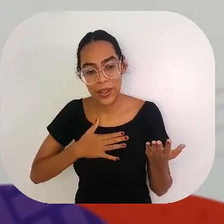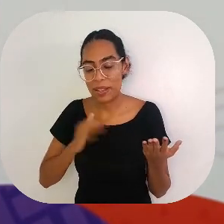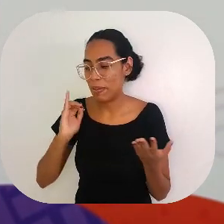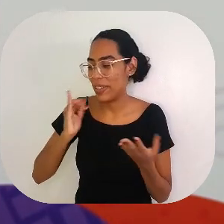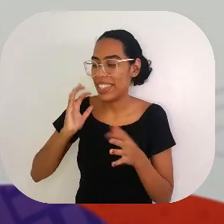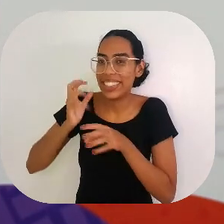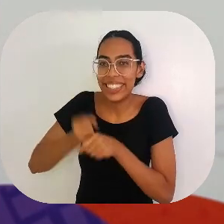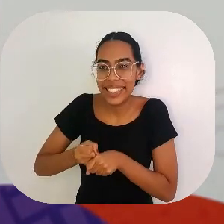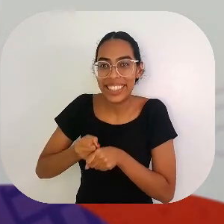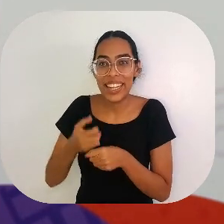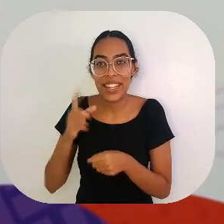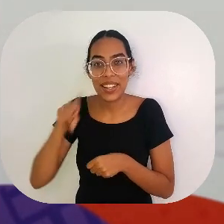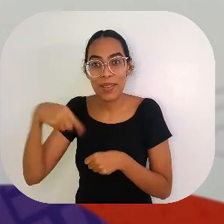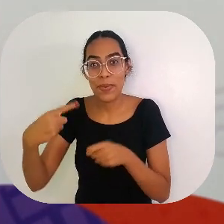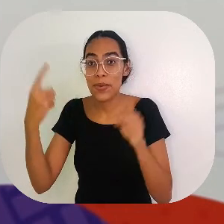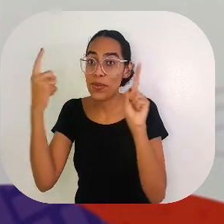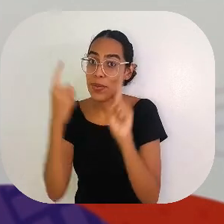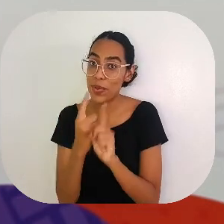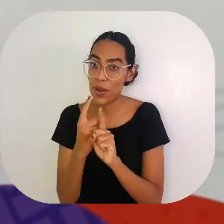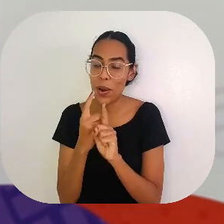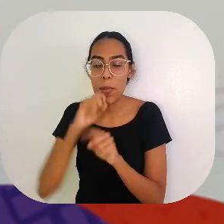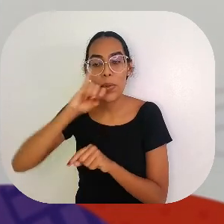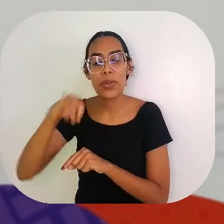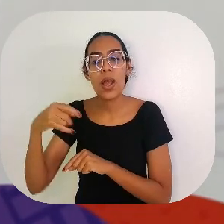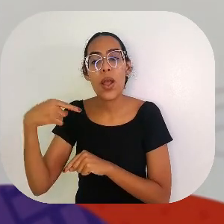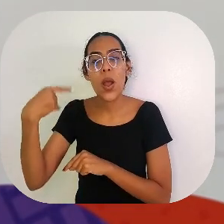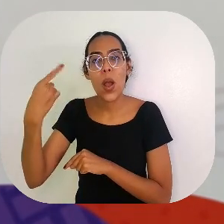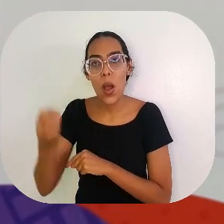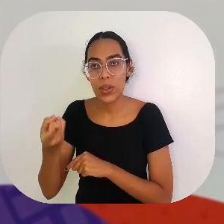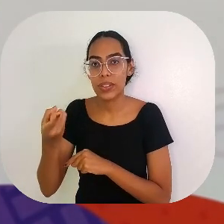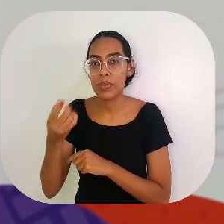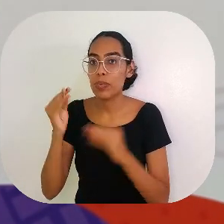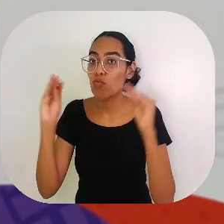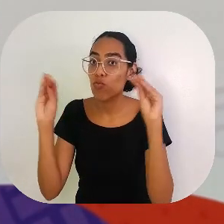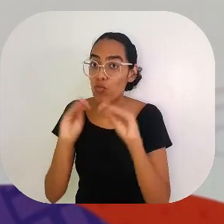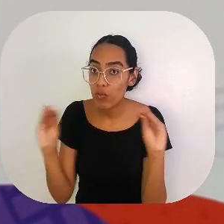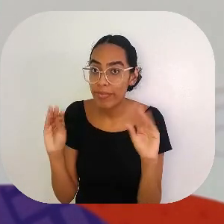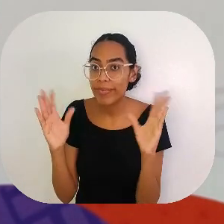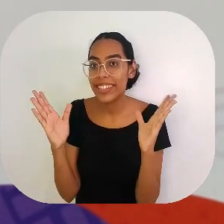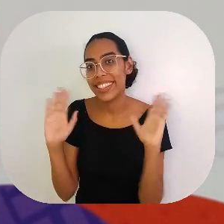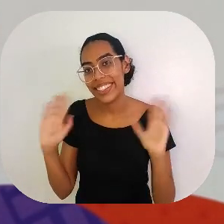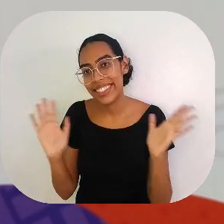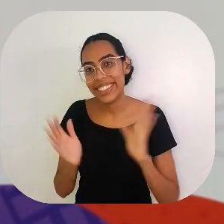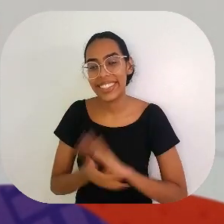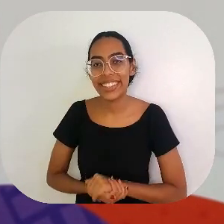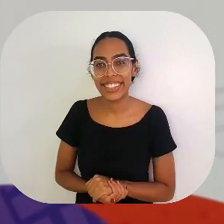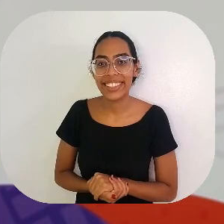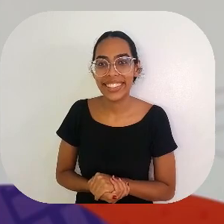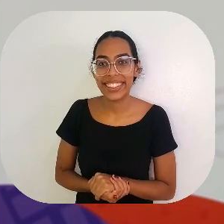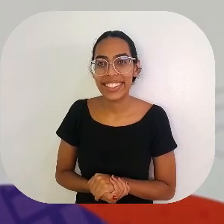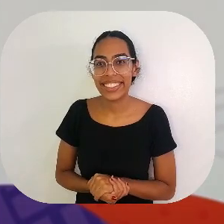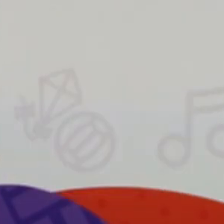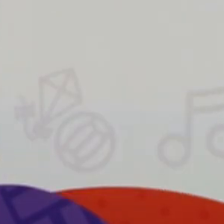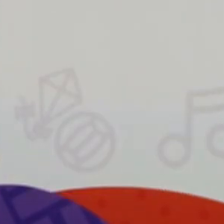Gente, espero que vocês tenham gostado das minhas histórias. A gente se encontra numa outra oportunidade. Um